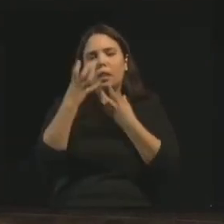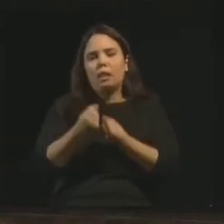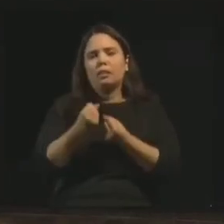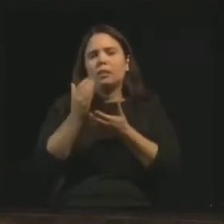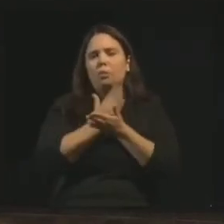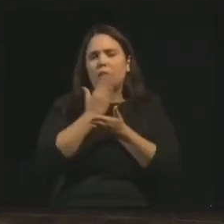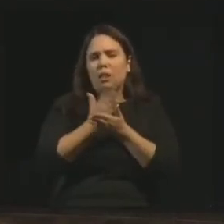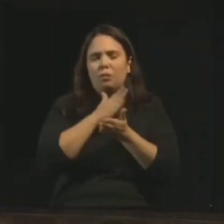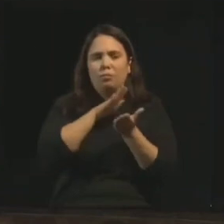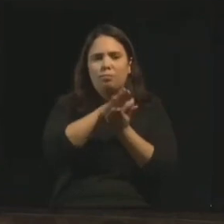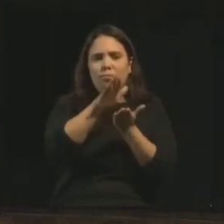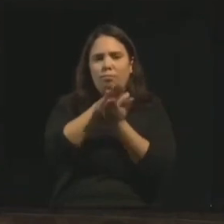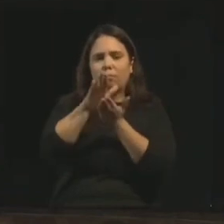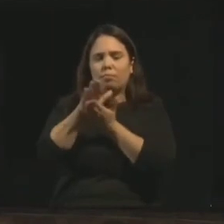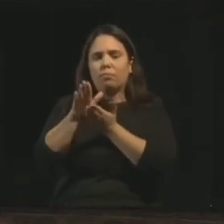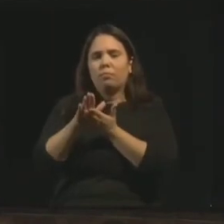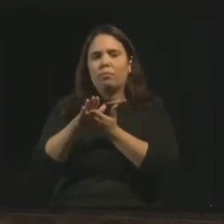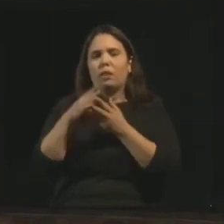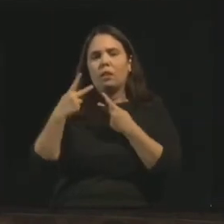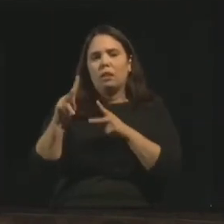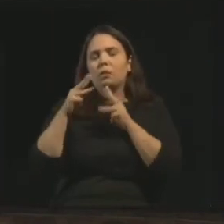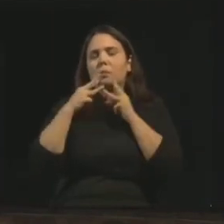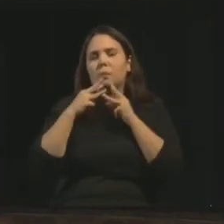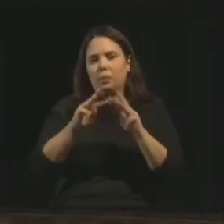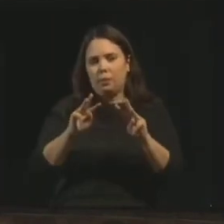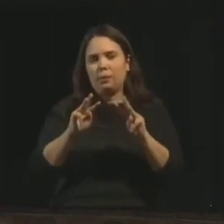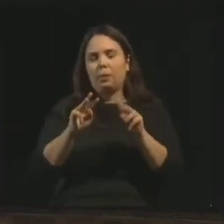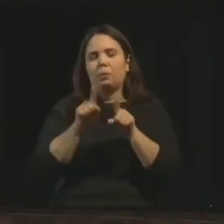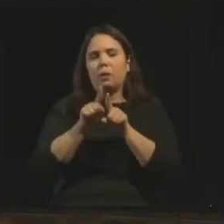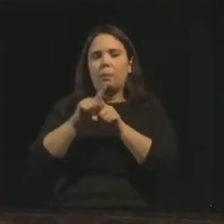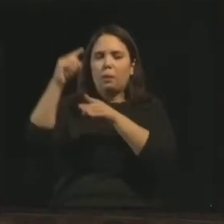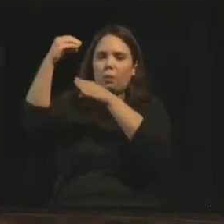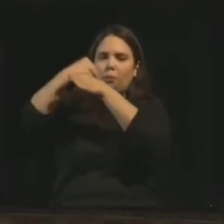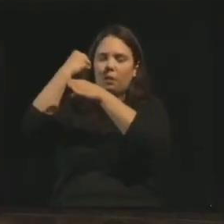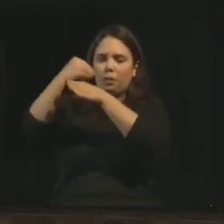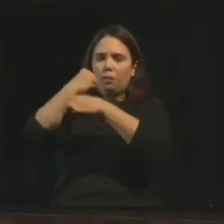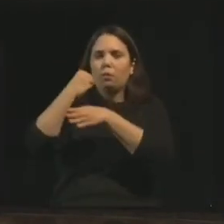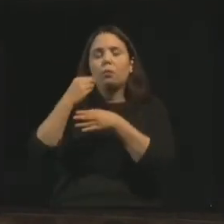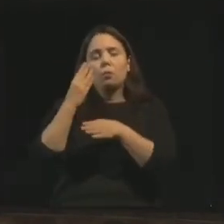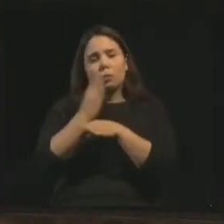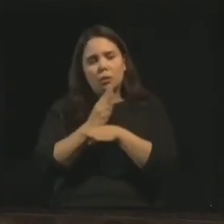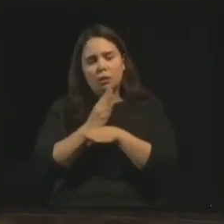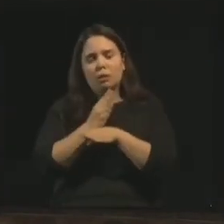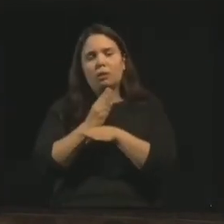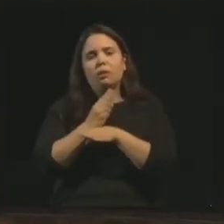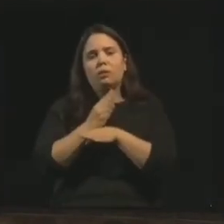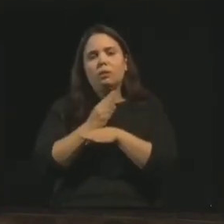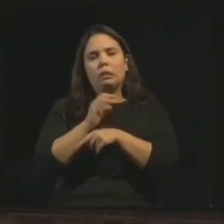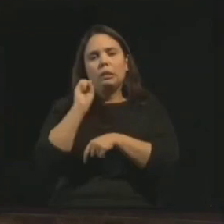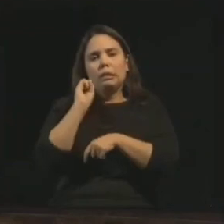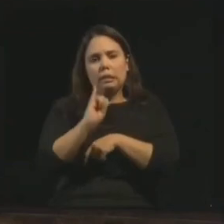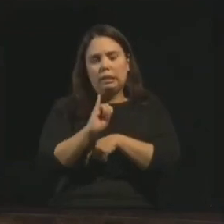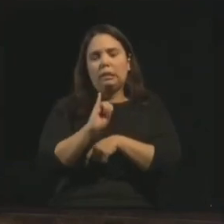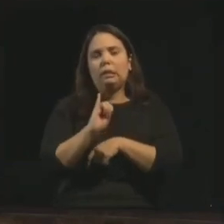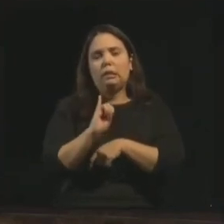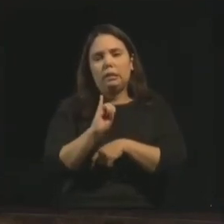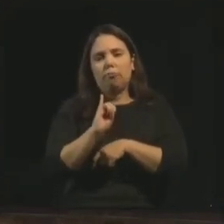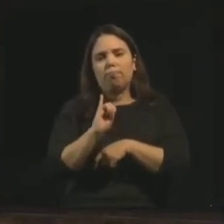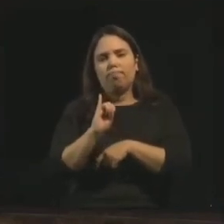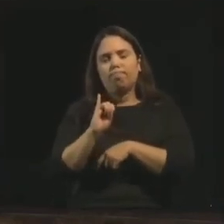livros as lições de seus mentores. Por isto, meu irmão, se traz a mediunidade,